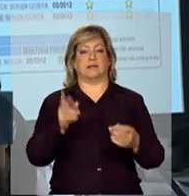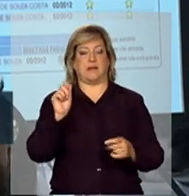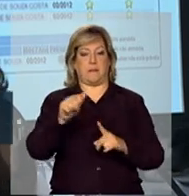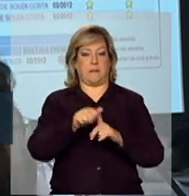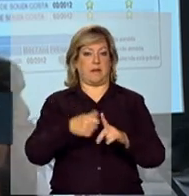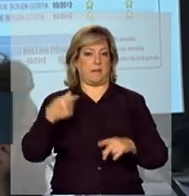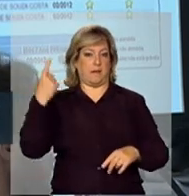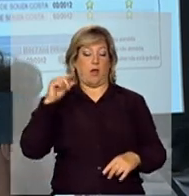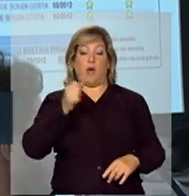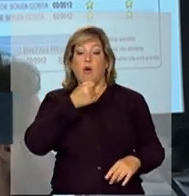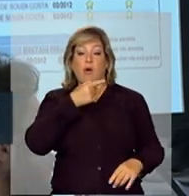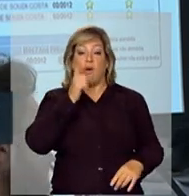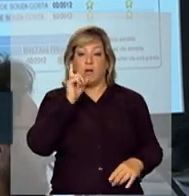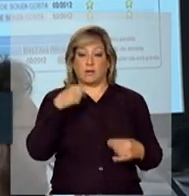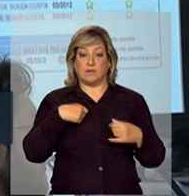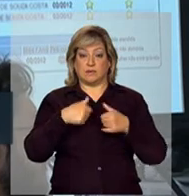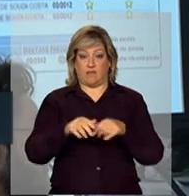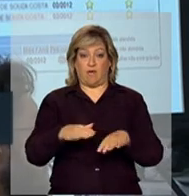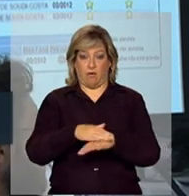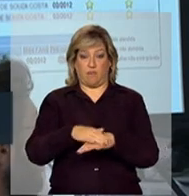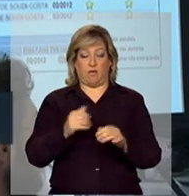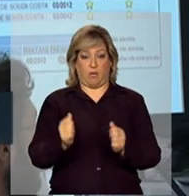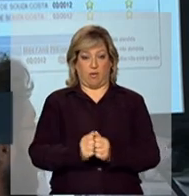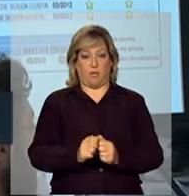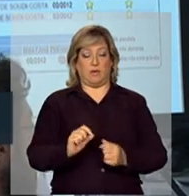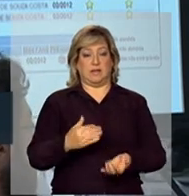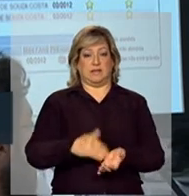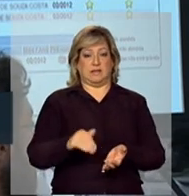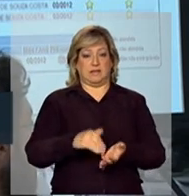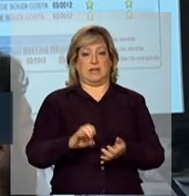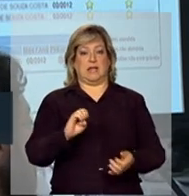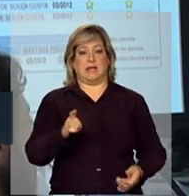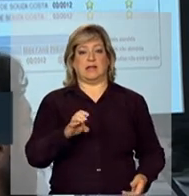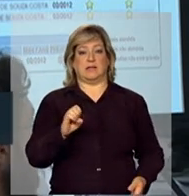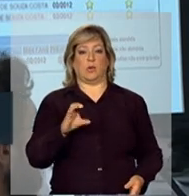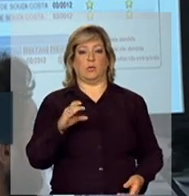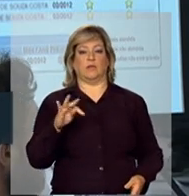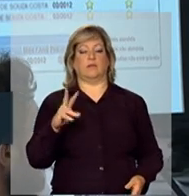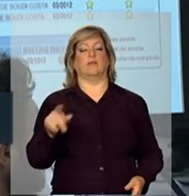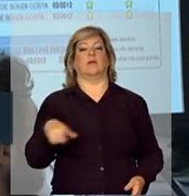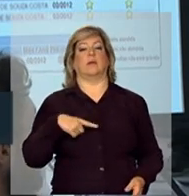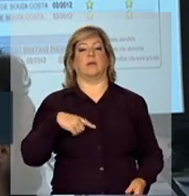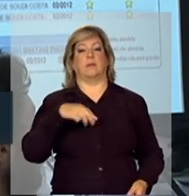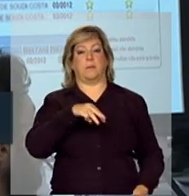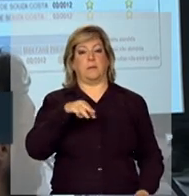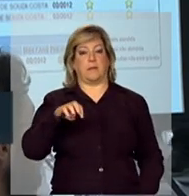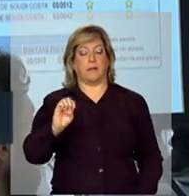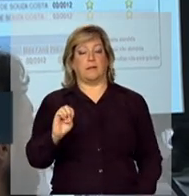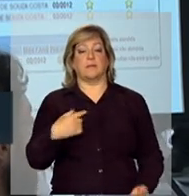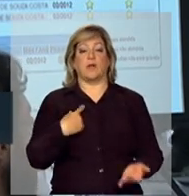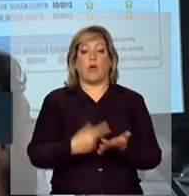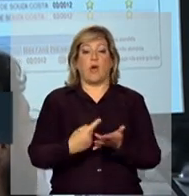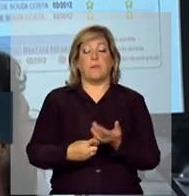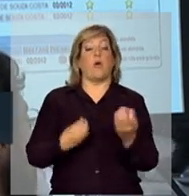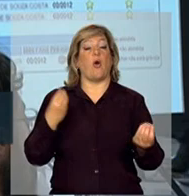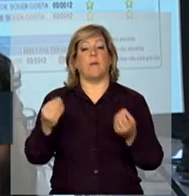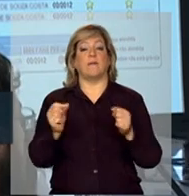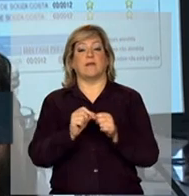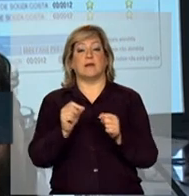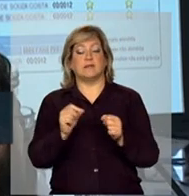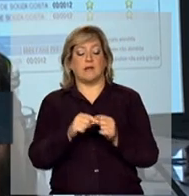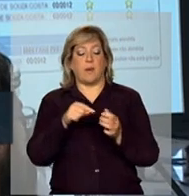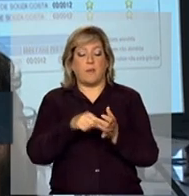o nosso secretário executivo do Ministério de Minas e Energia, para nós combinarmos quando nós vamos fazer um ponto de controle. Por quê?